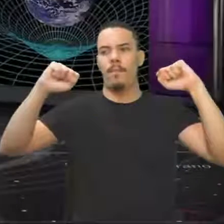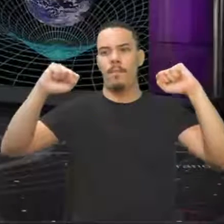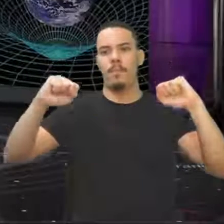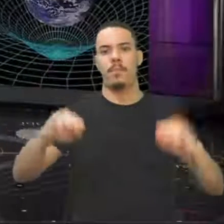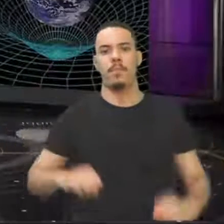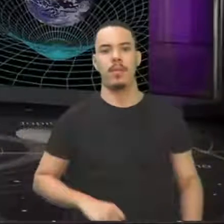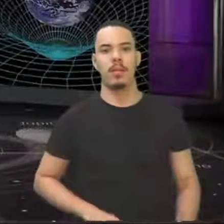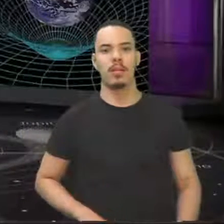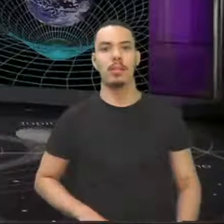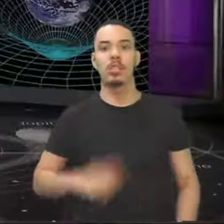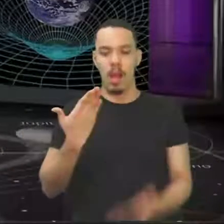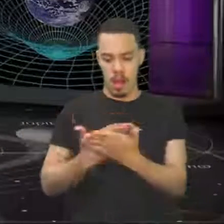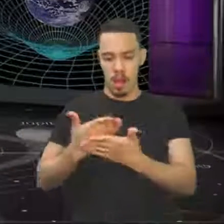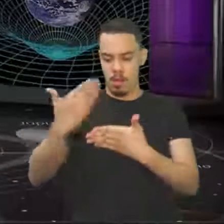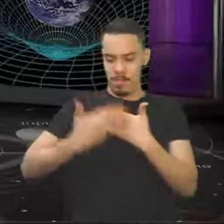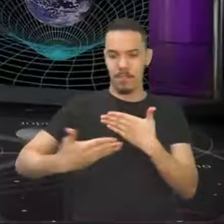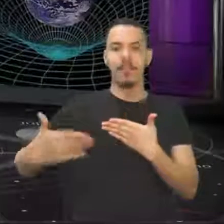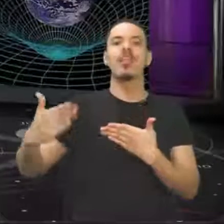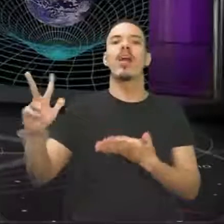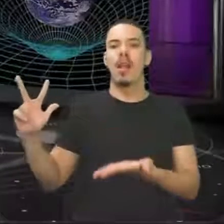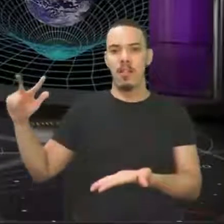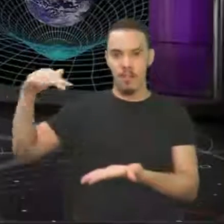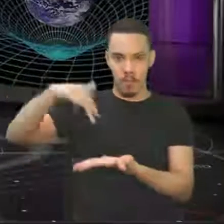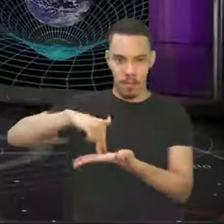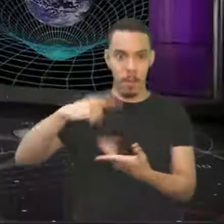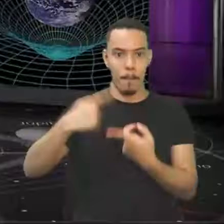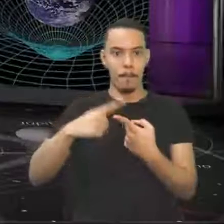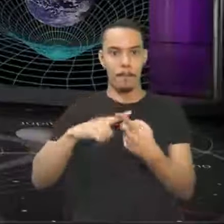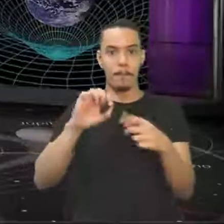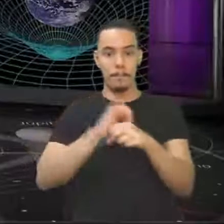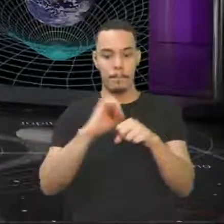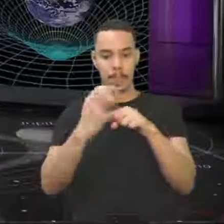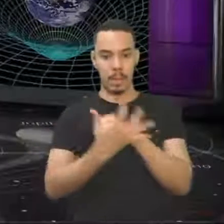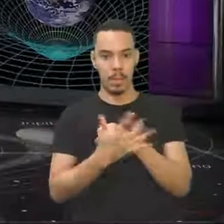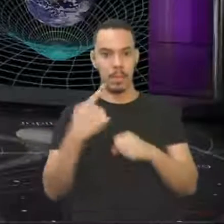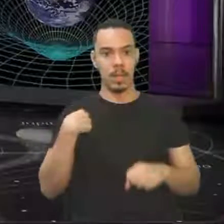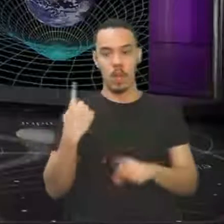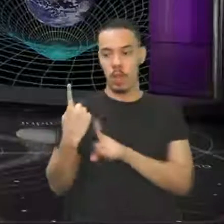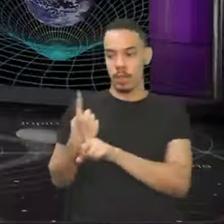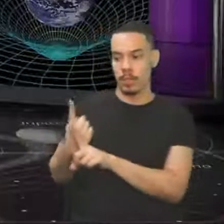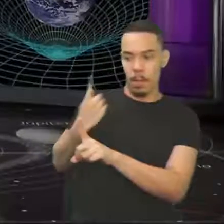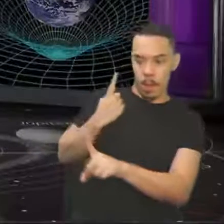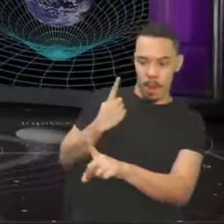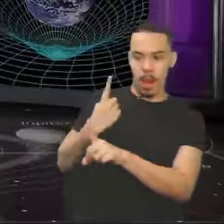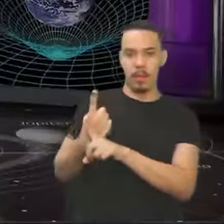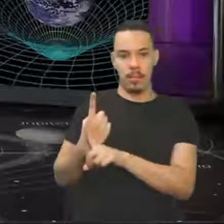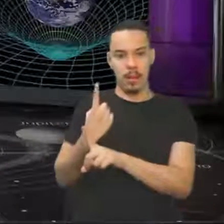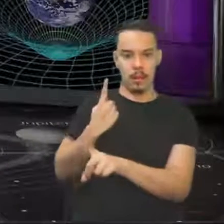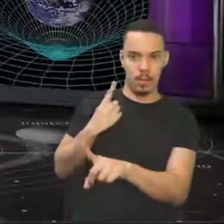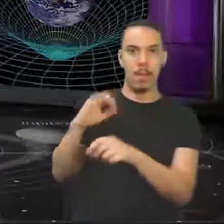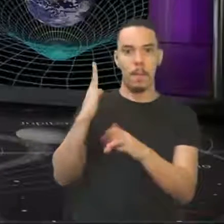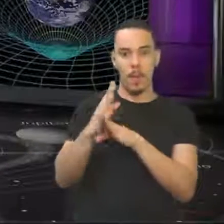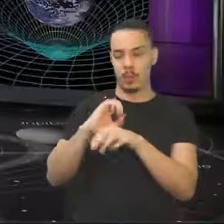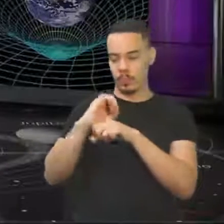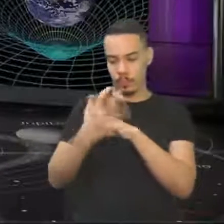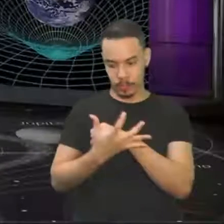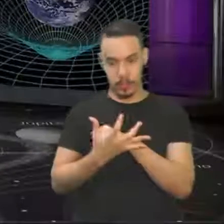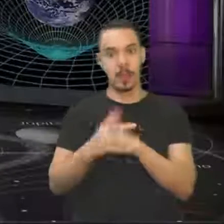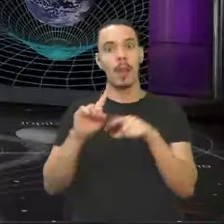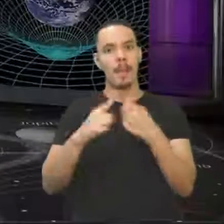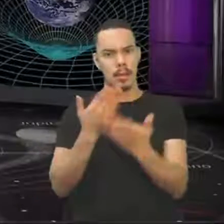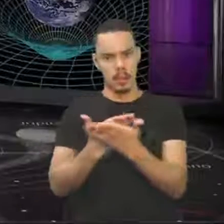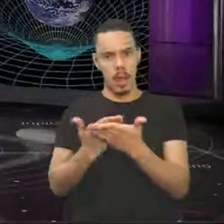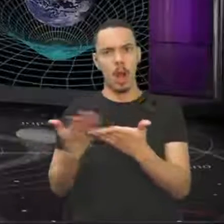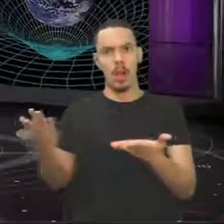Já já vai estar com vocês aqui, nessa pandemia nós estamos trabalhando assim, separados, né? Mas, numa aula aí, já já ele está